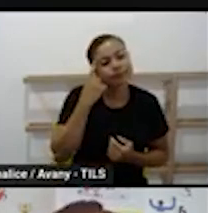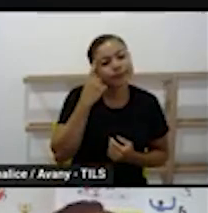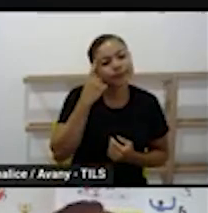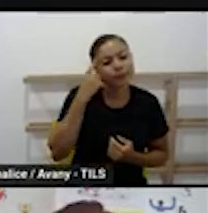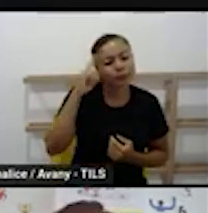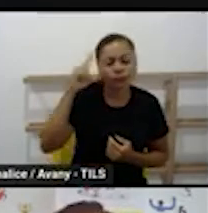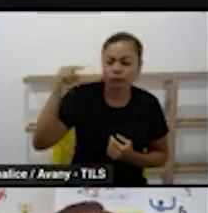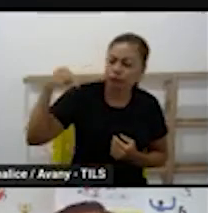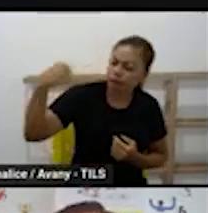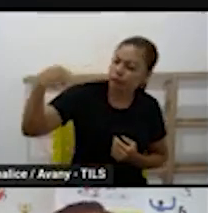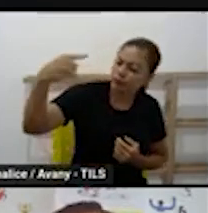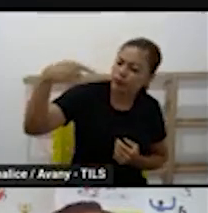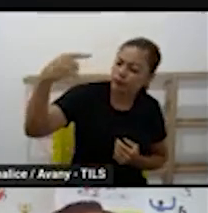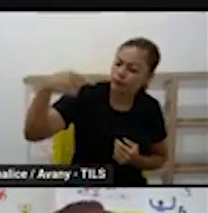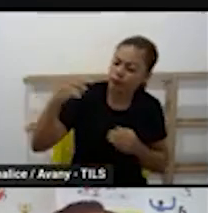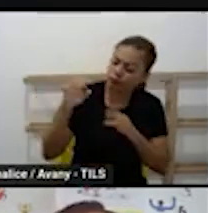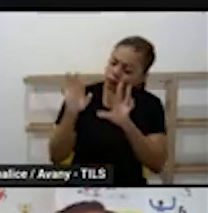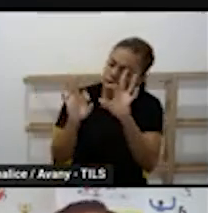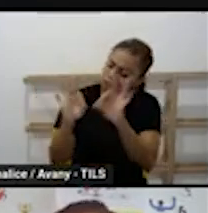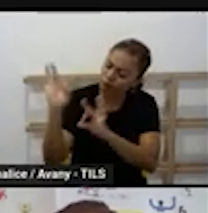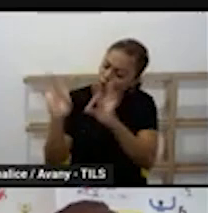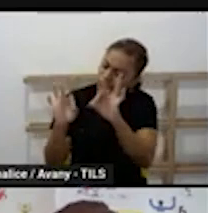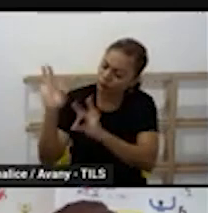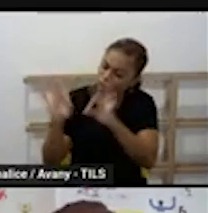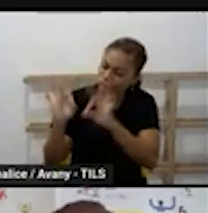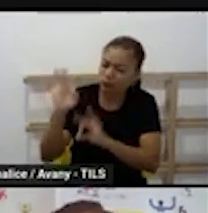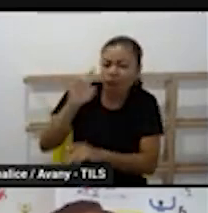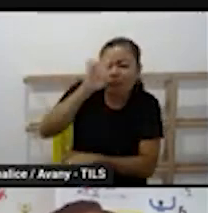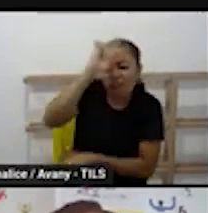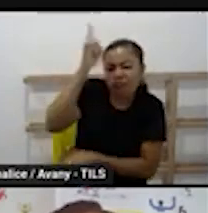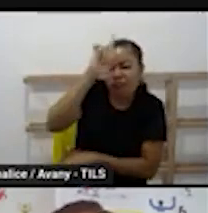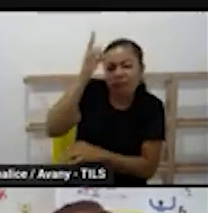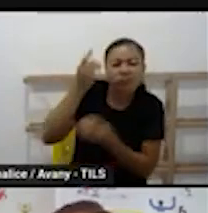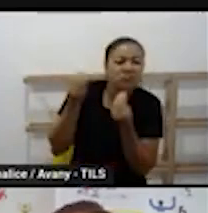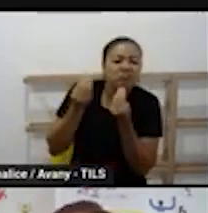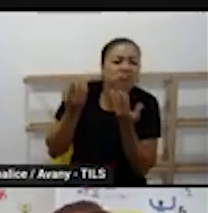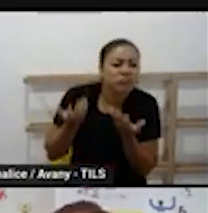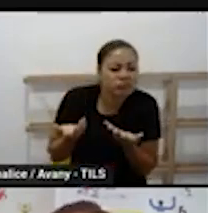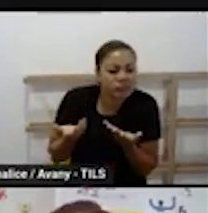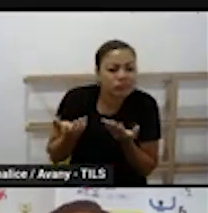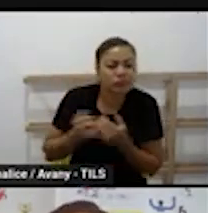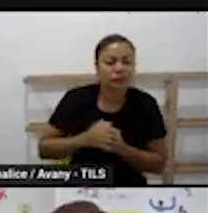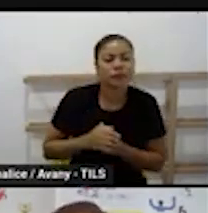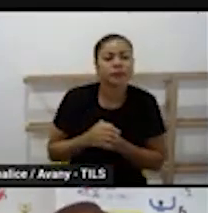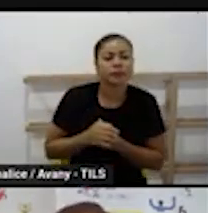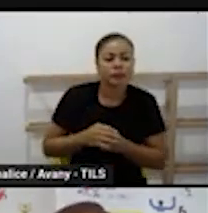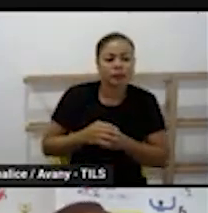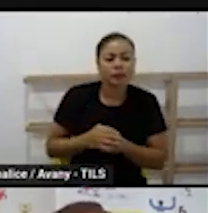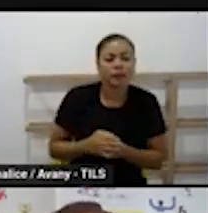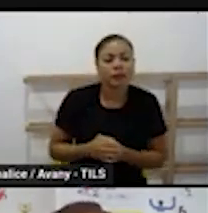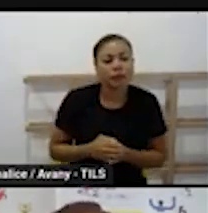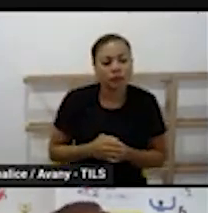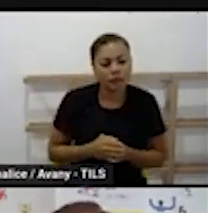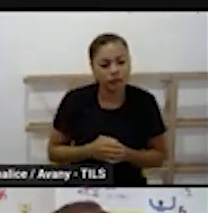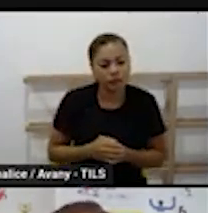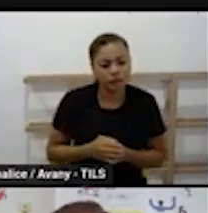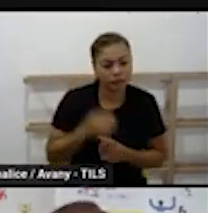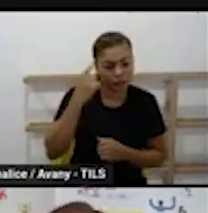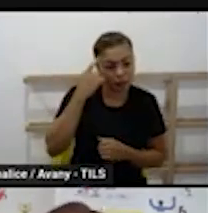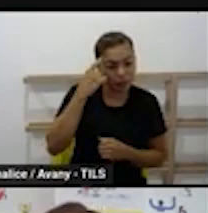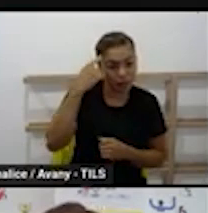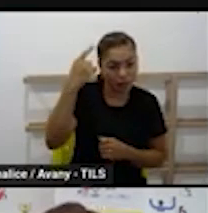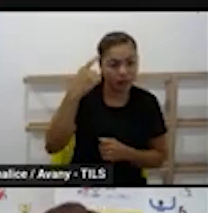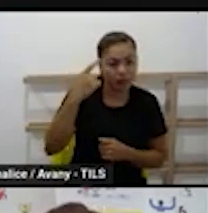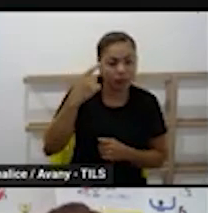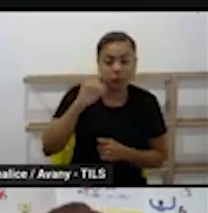deve ser elaborada. E aí, a gente fala pensando nesse ritmo e nesse desenvolvimento integral da criança. A gente tem que pensar em todas